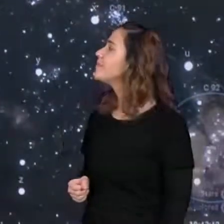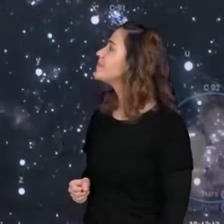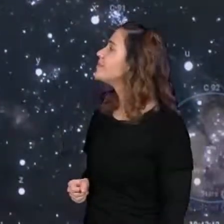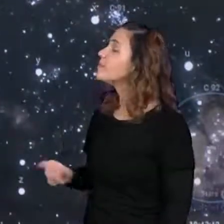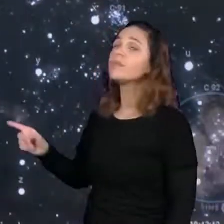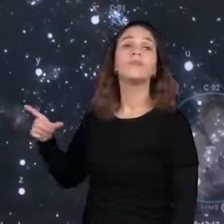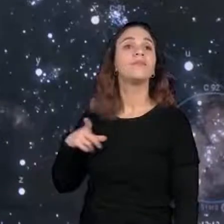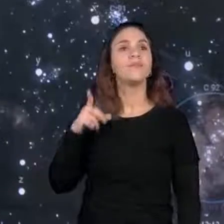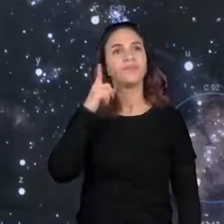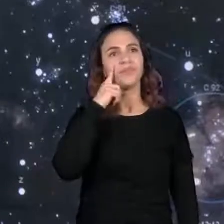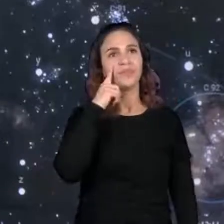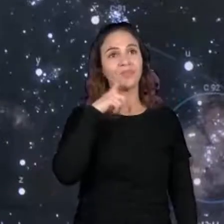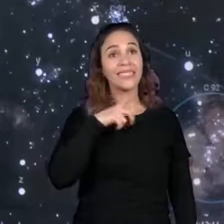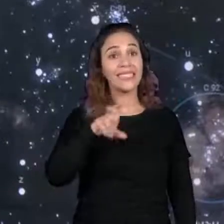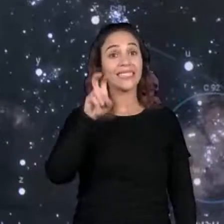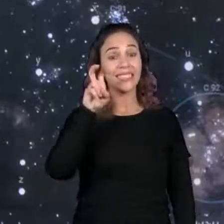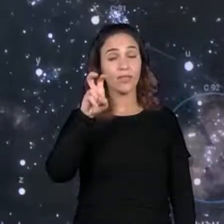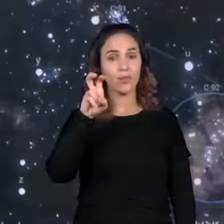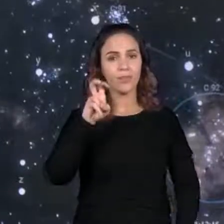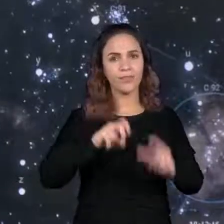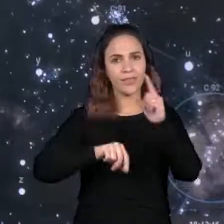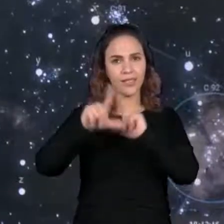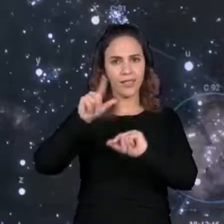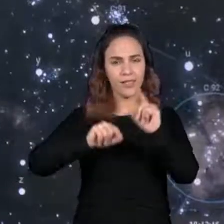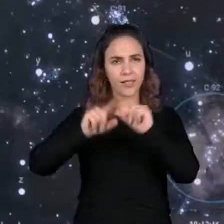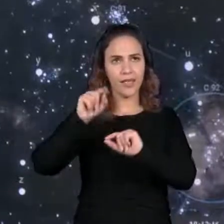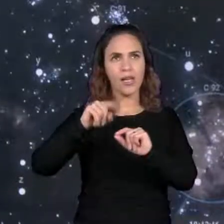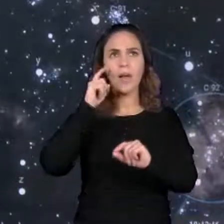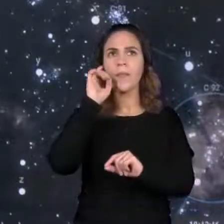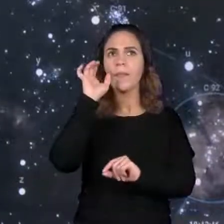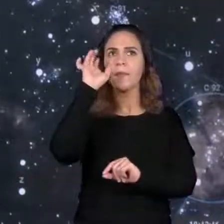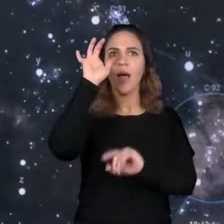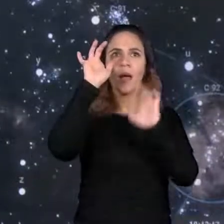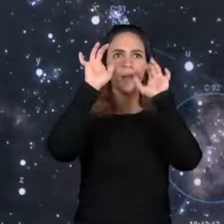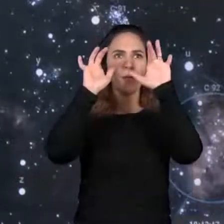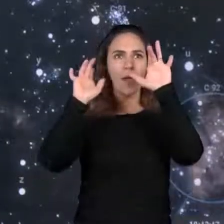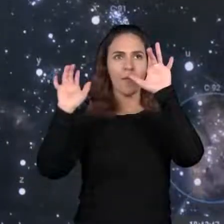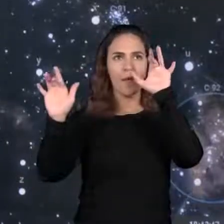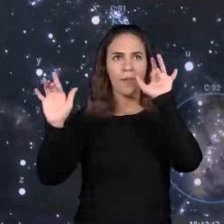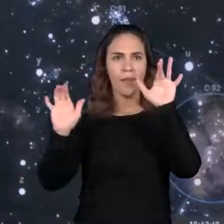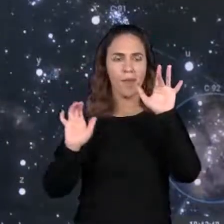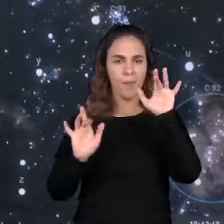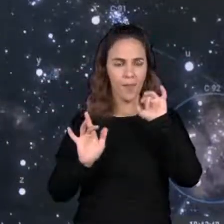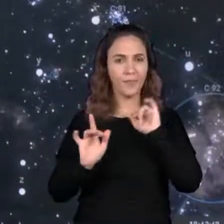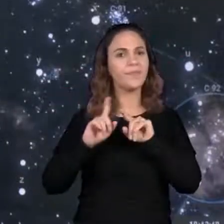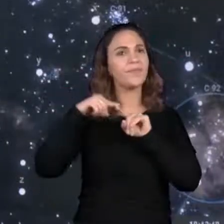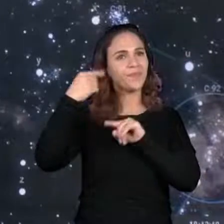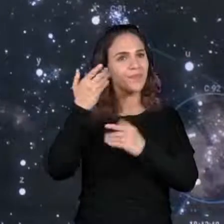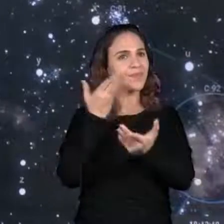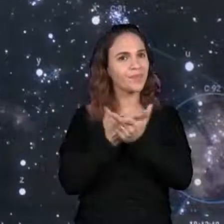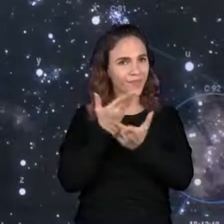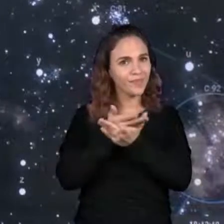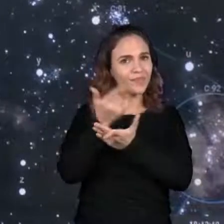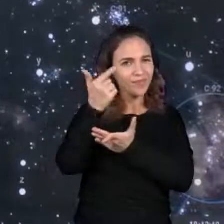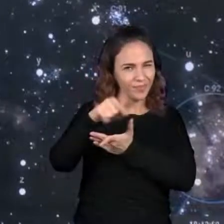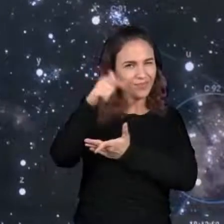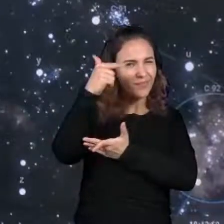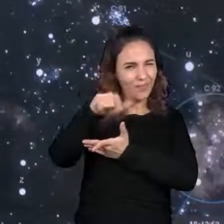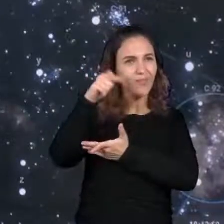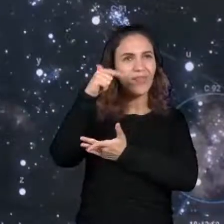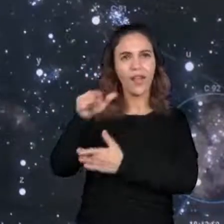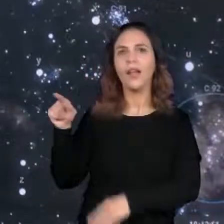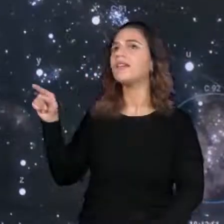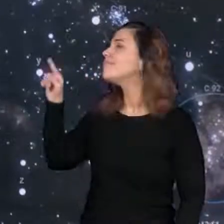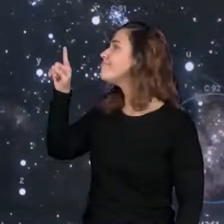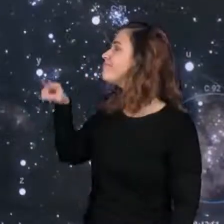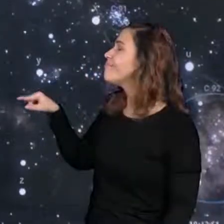cinco estrelas, tá bom? Que tem nomes bem bonitinhos. E outra vez a gente vai estudar mais sobre ela.